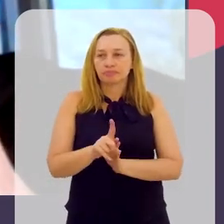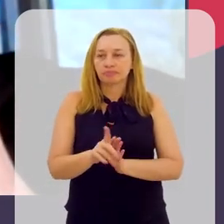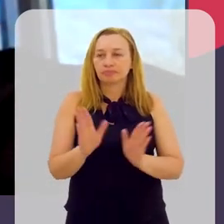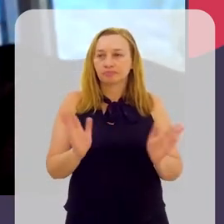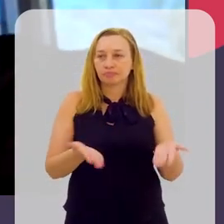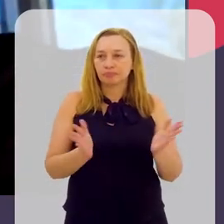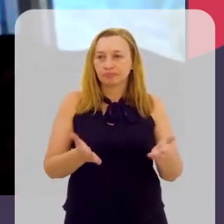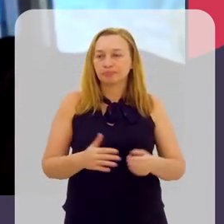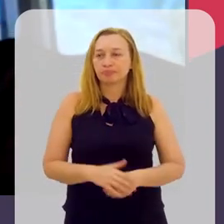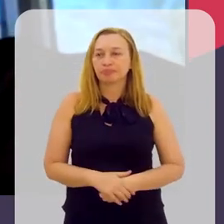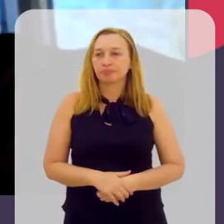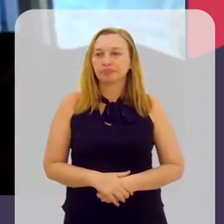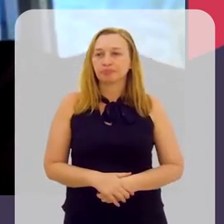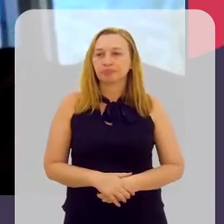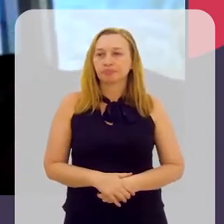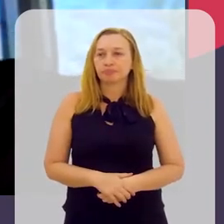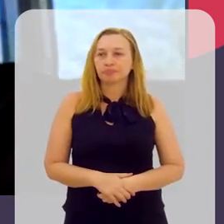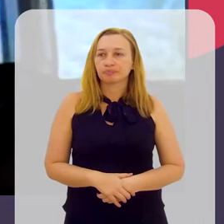pergunta agora,